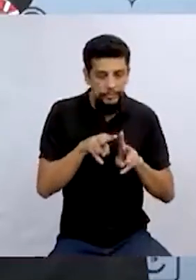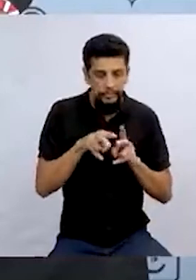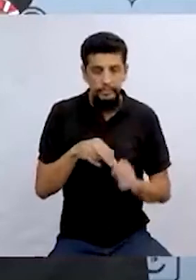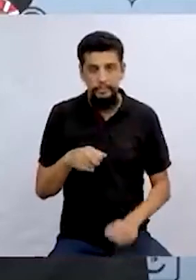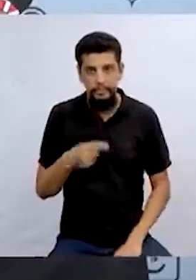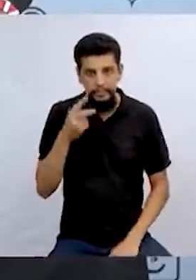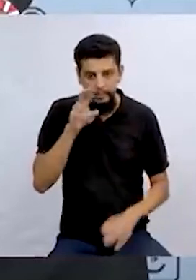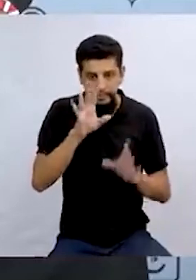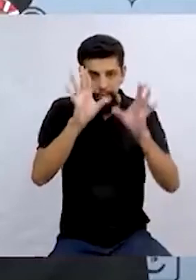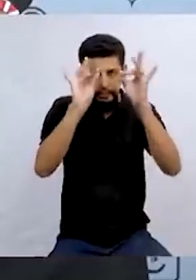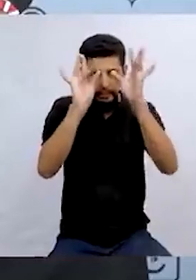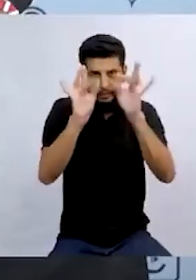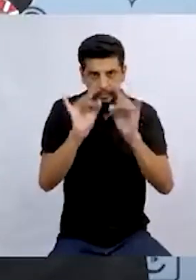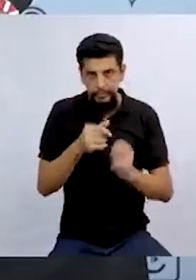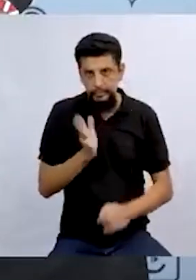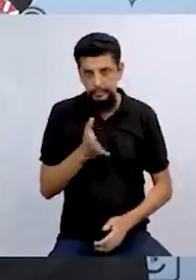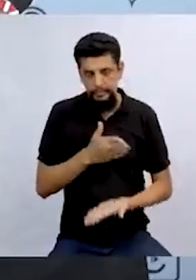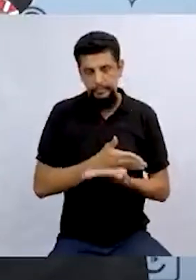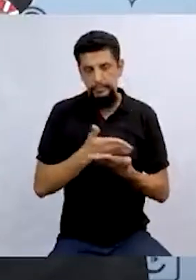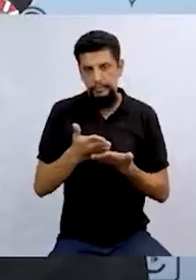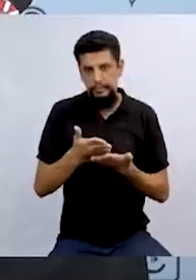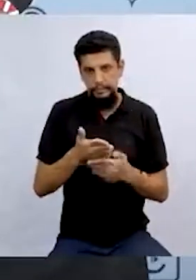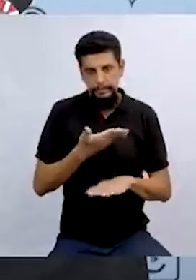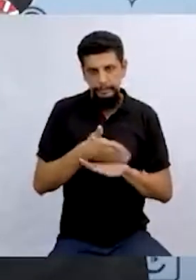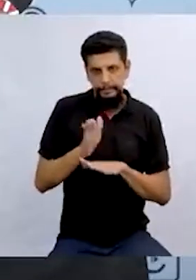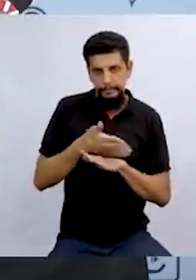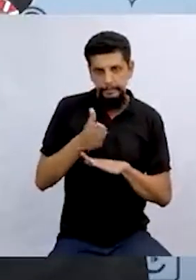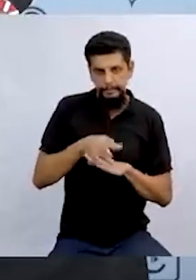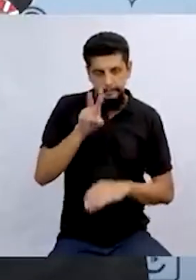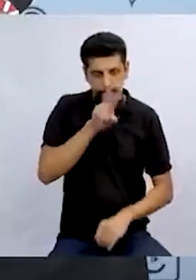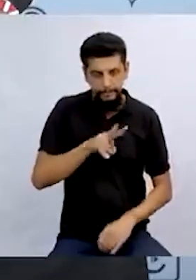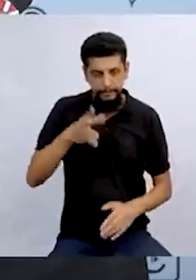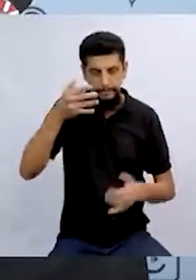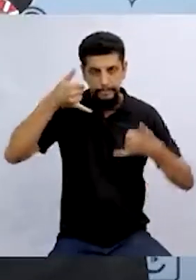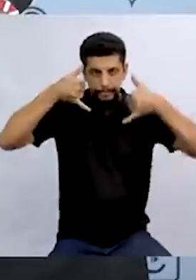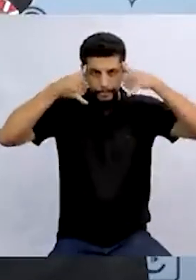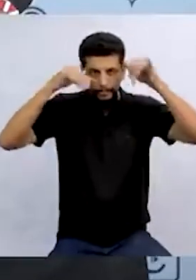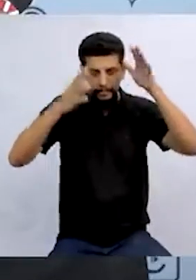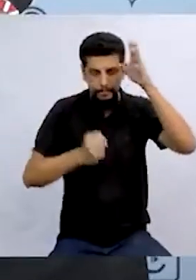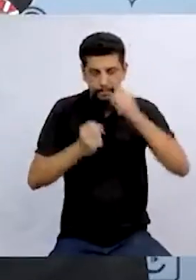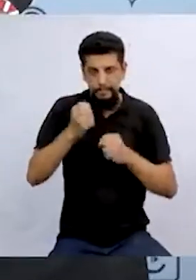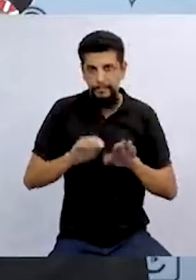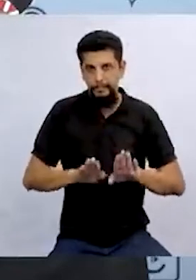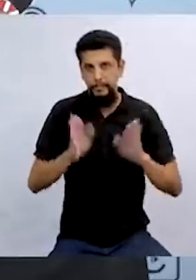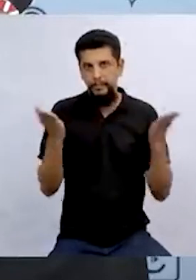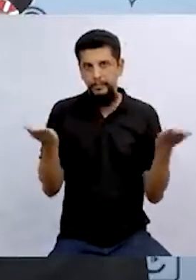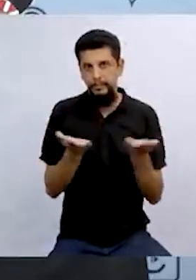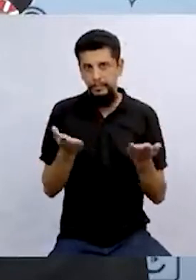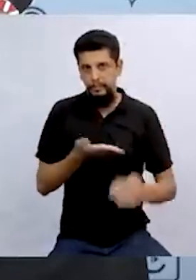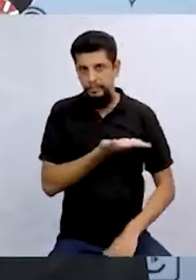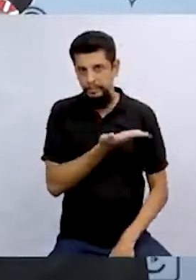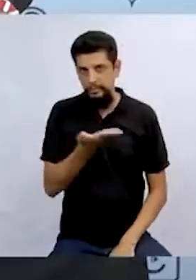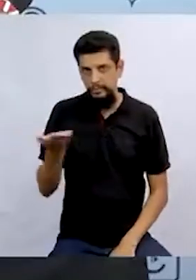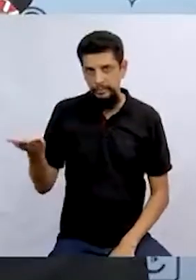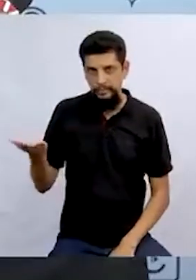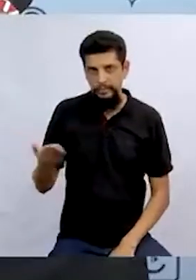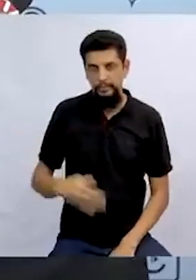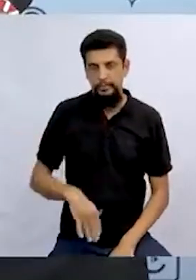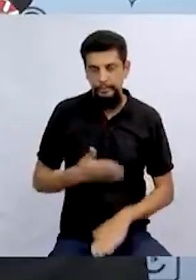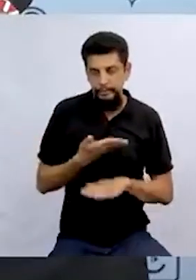Olhar, enxergar ali os detalhes. Você já começou a exercitar olhando pra vaquinha, né? Mas agora você vai